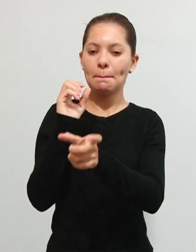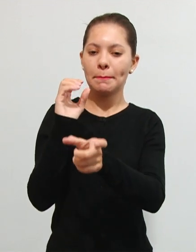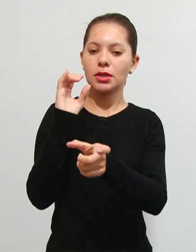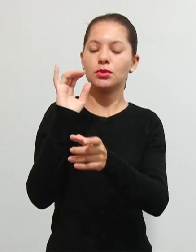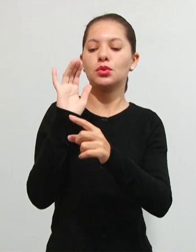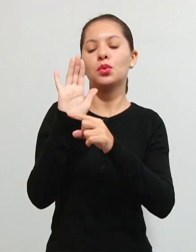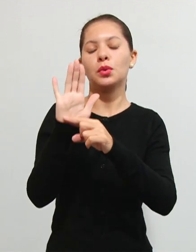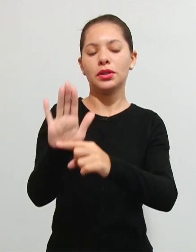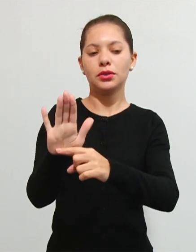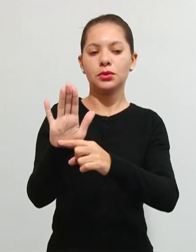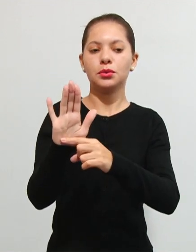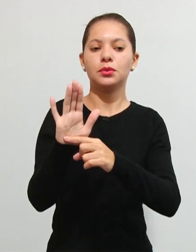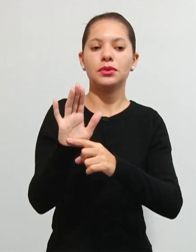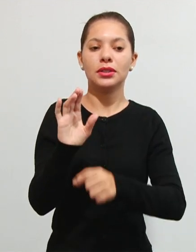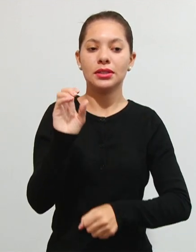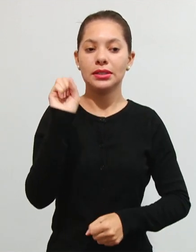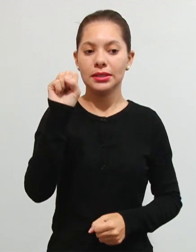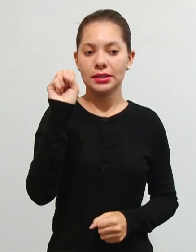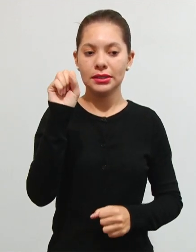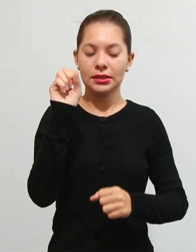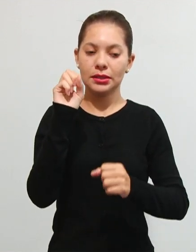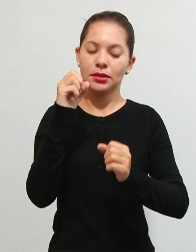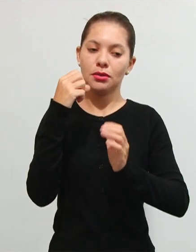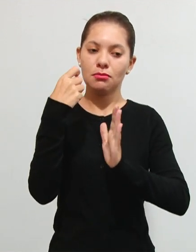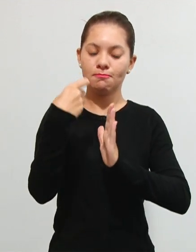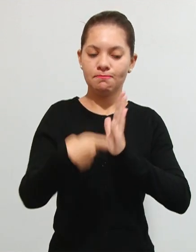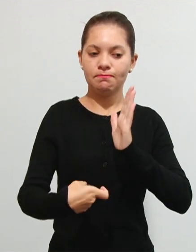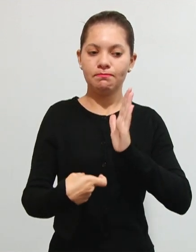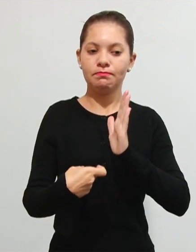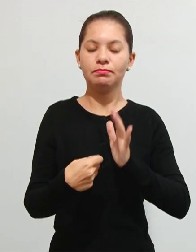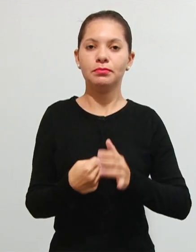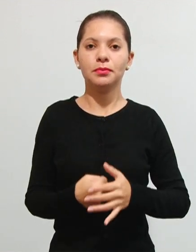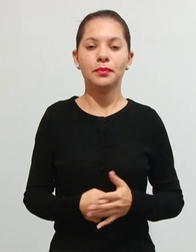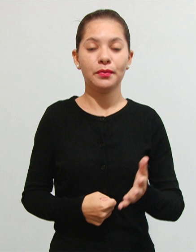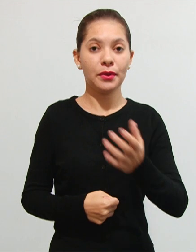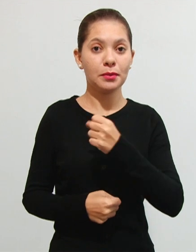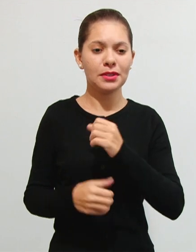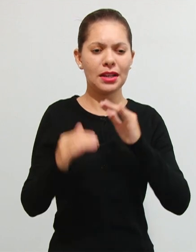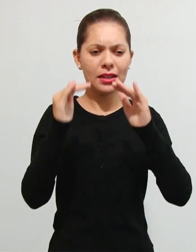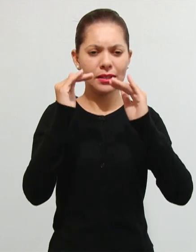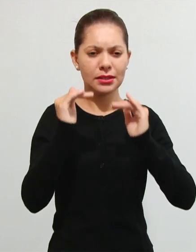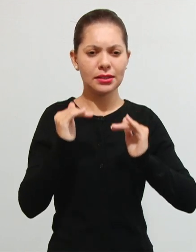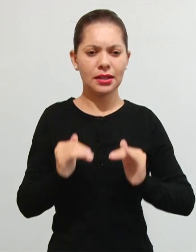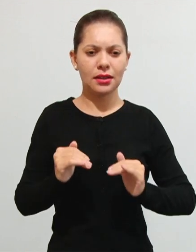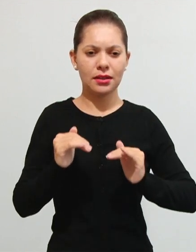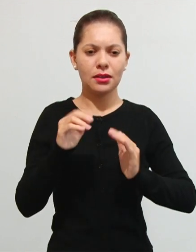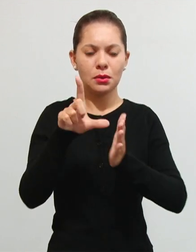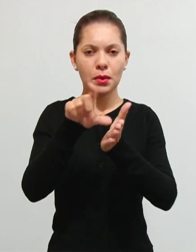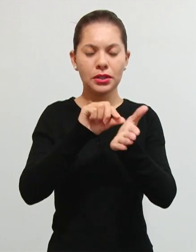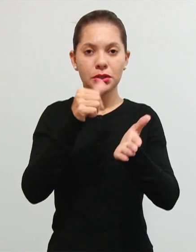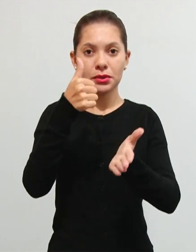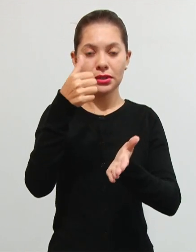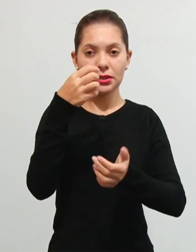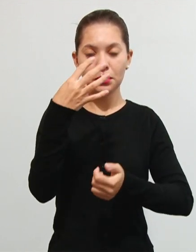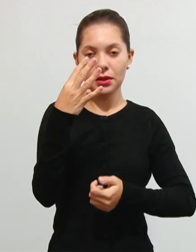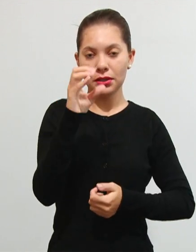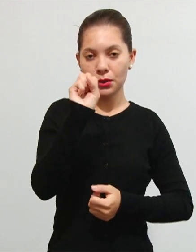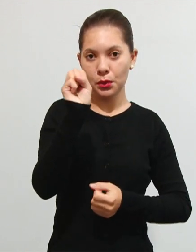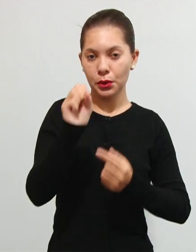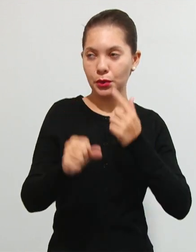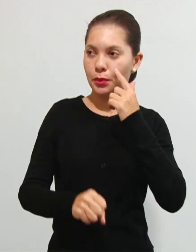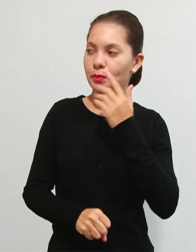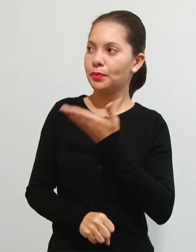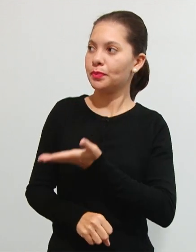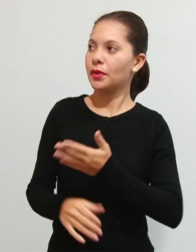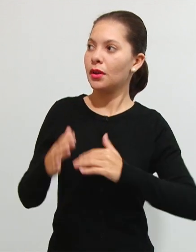sim considerado uma espécie tributária tá então vamos lá ele está aqui alicerçado no artigo 148 de